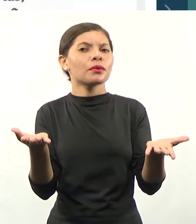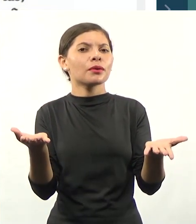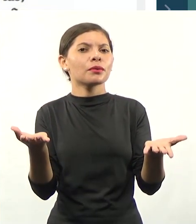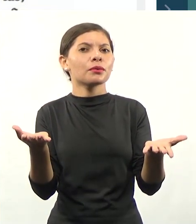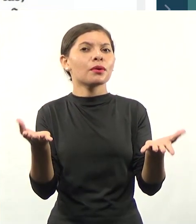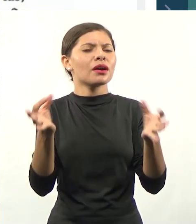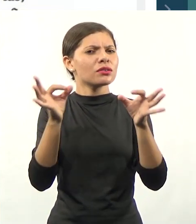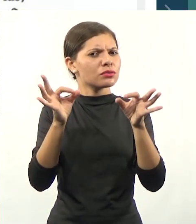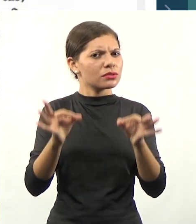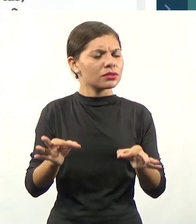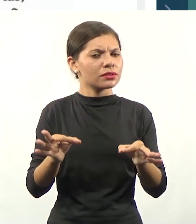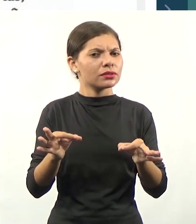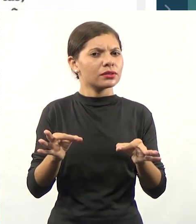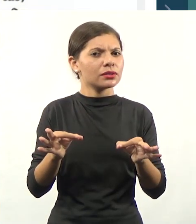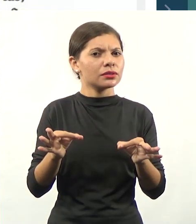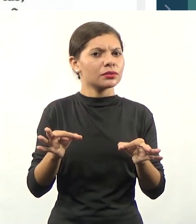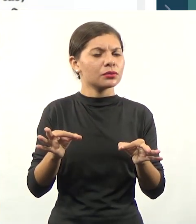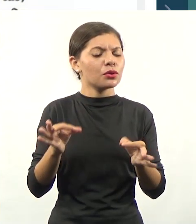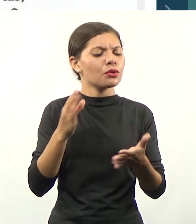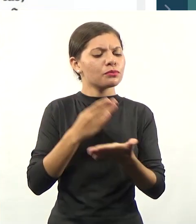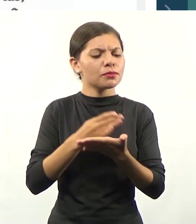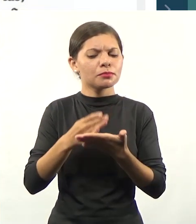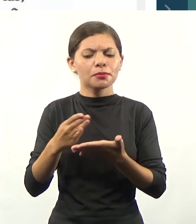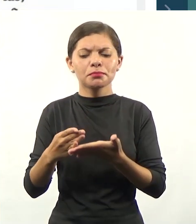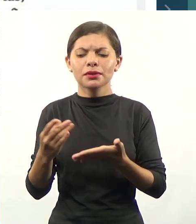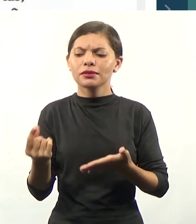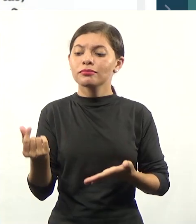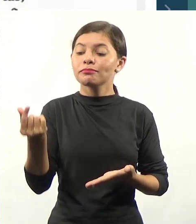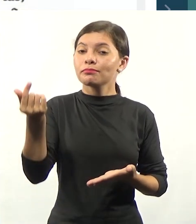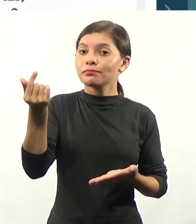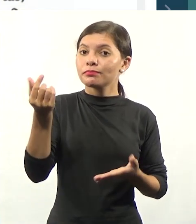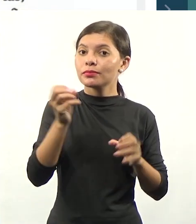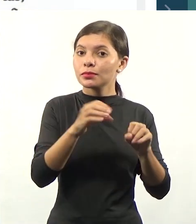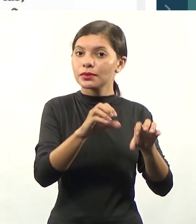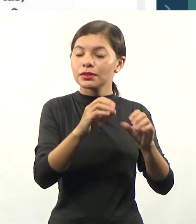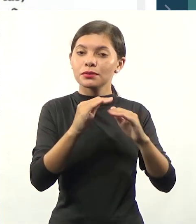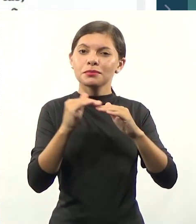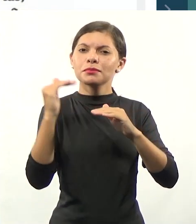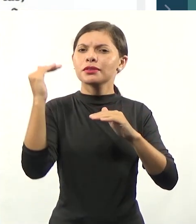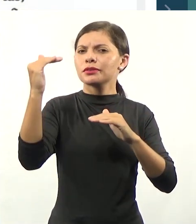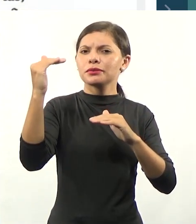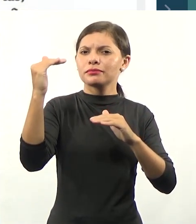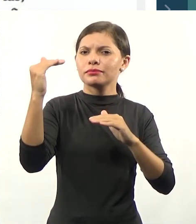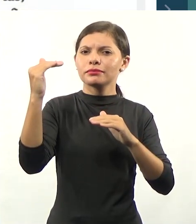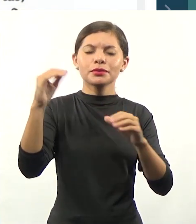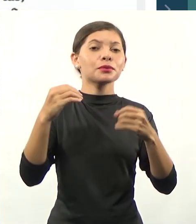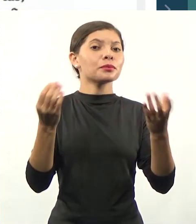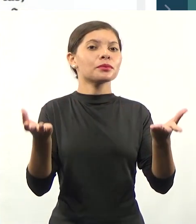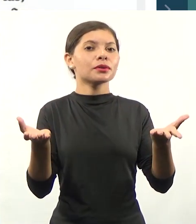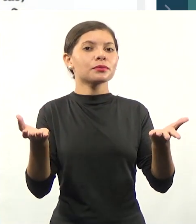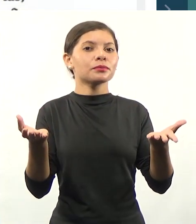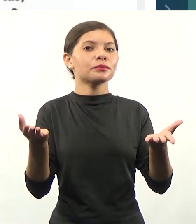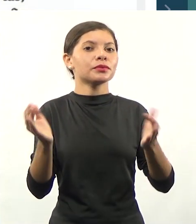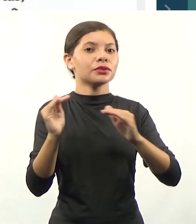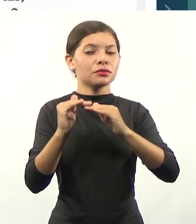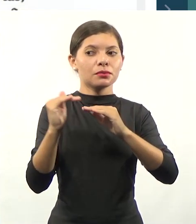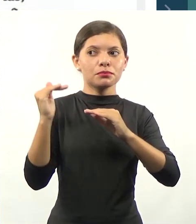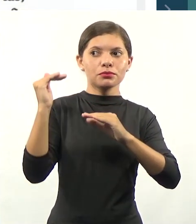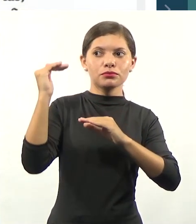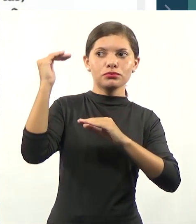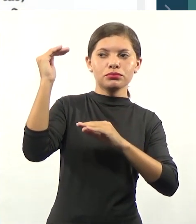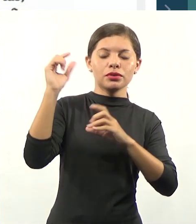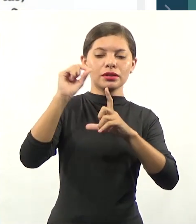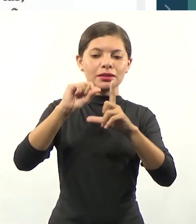adequado, né, ao financiamento do ensino superior? A gente viu ali a progressão no gráfico com relação à